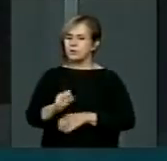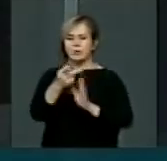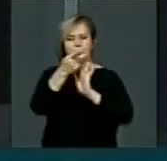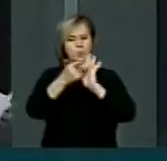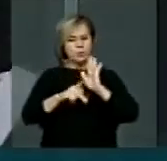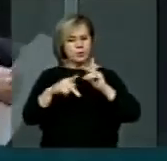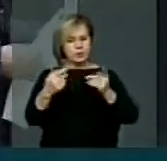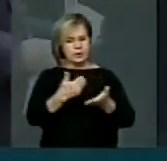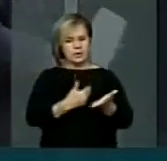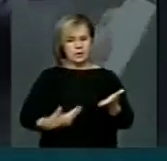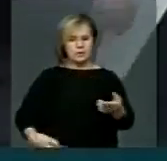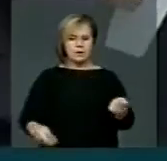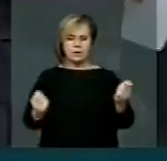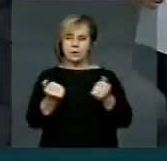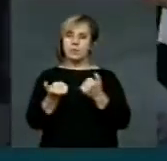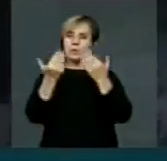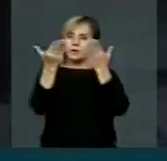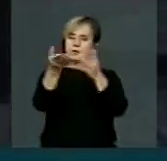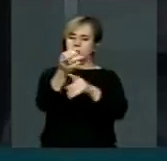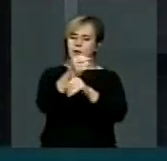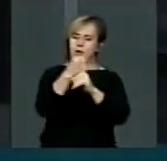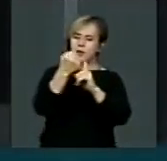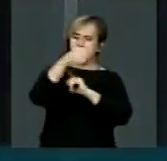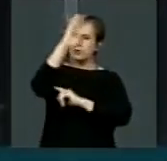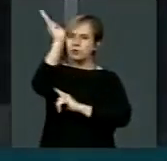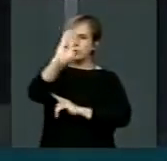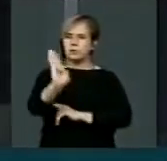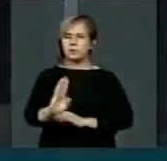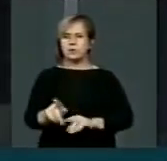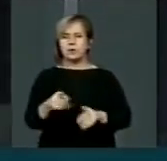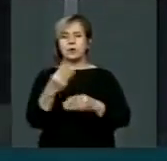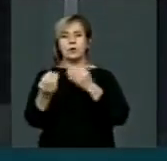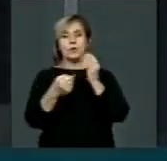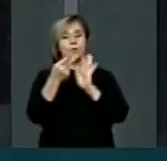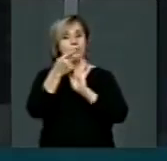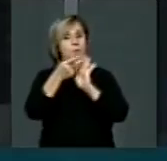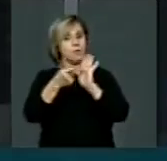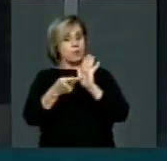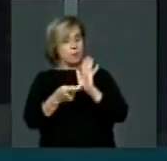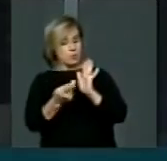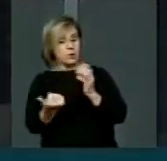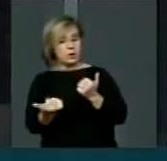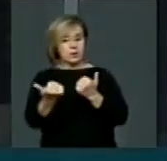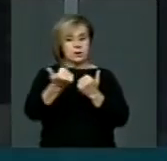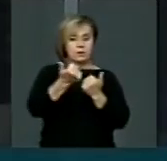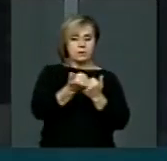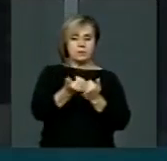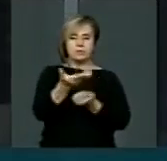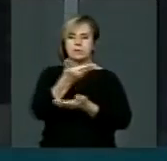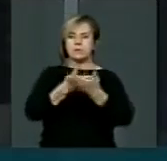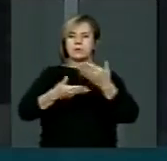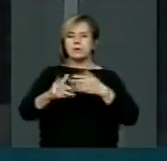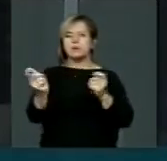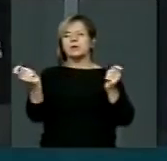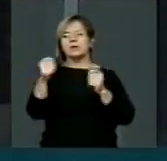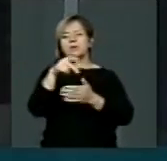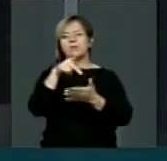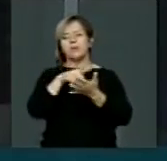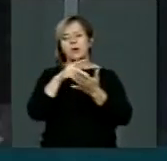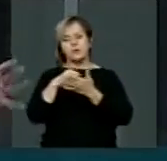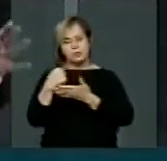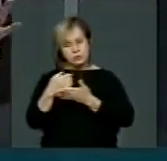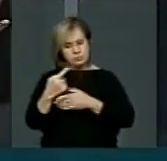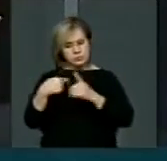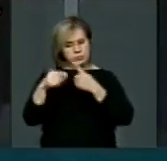governo para que possa ser oferecido à sociedade brasileira como um programa alternativo, um programa que possa verdadeiramente ser